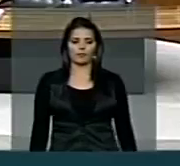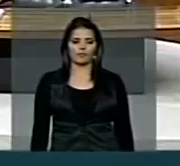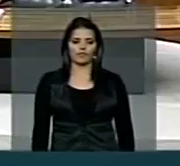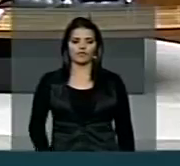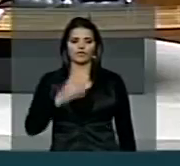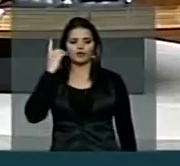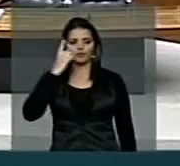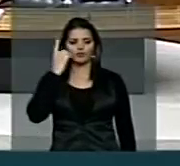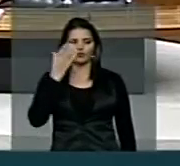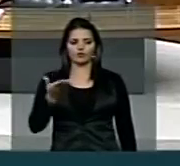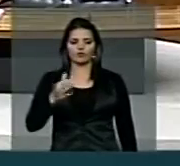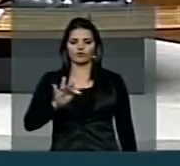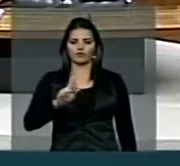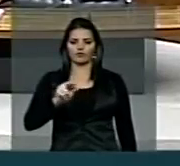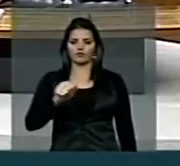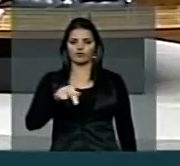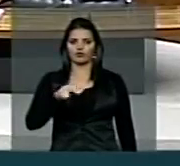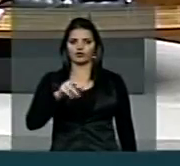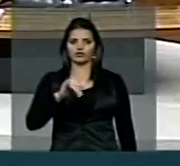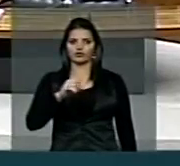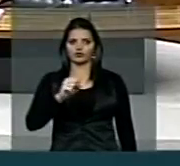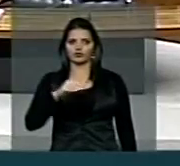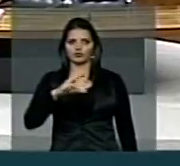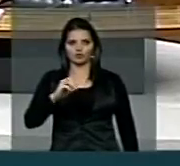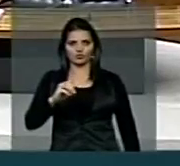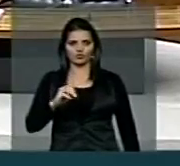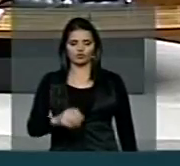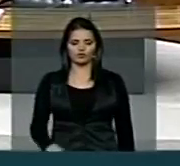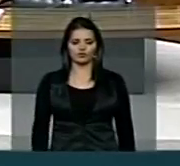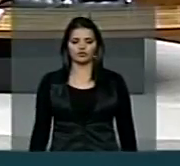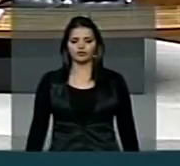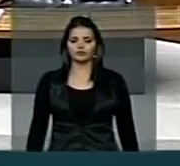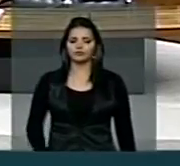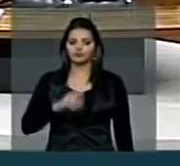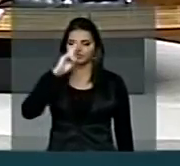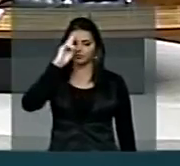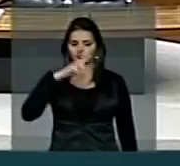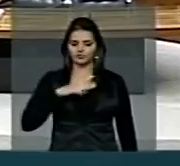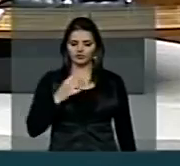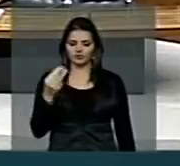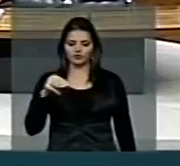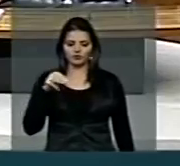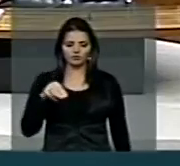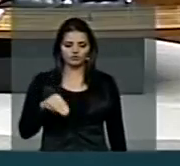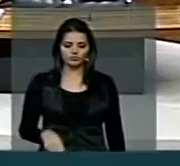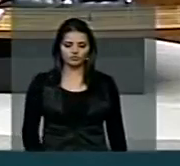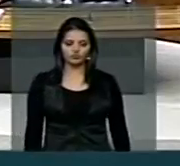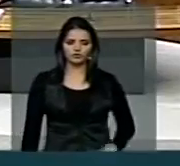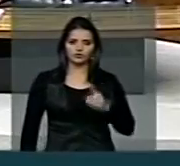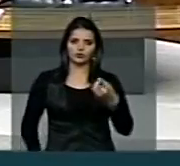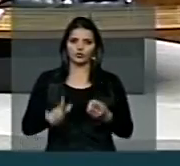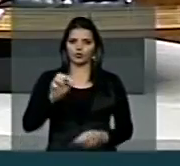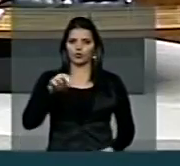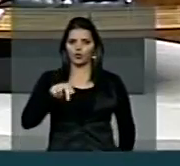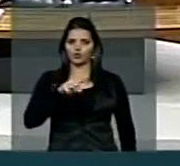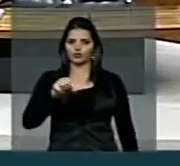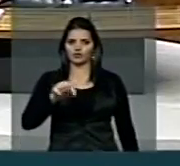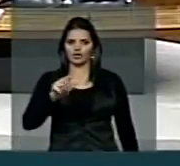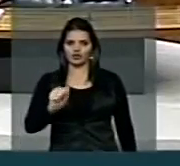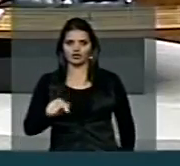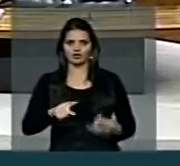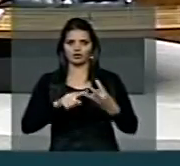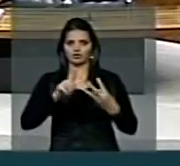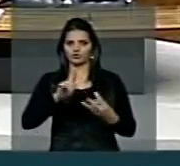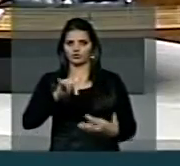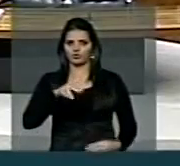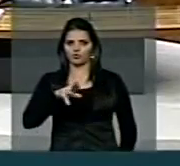O deputado Francisco Escócio, anteriormente chamado, sua excelência foi em 3 minutos seguida, Gonzaga Patriota, depois João